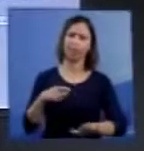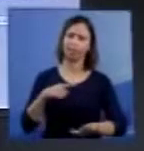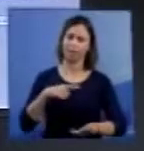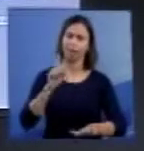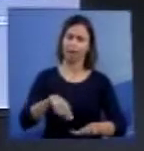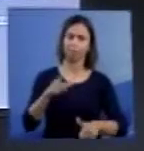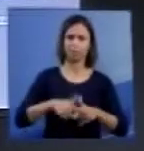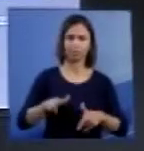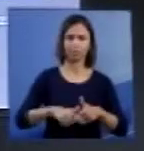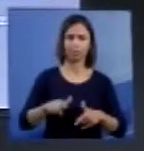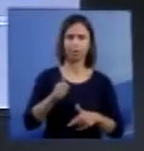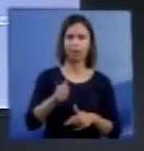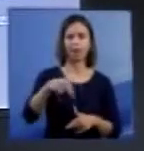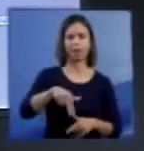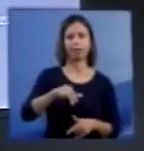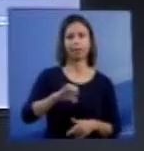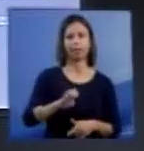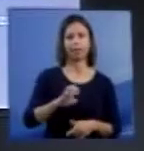anencefalia.